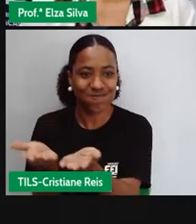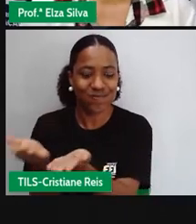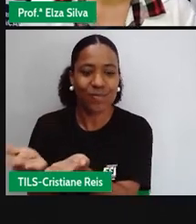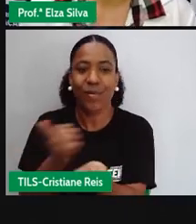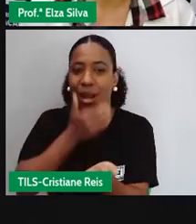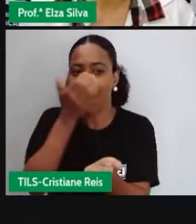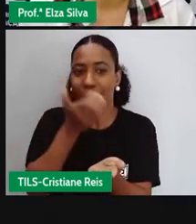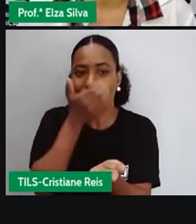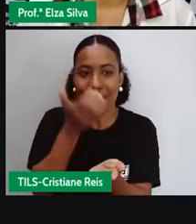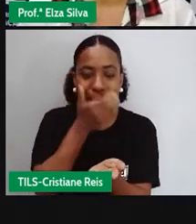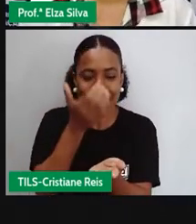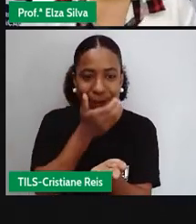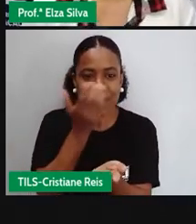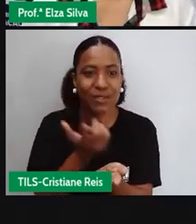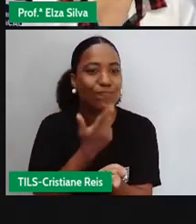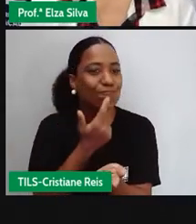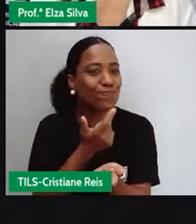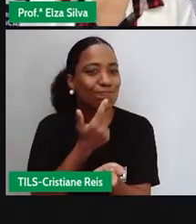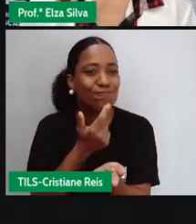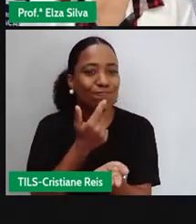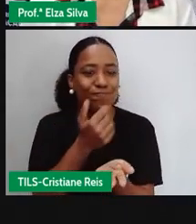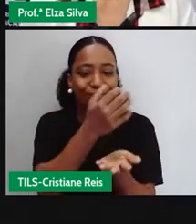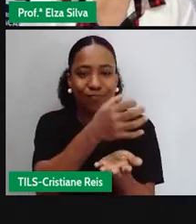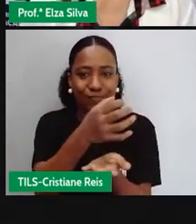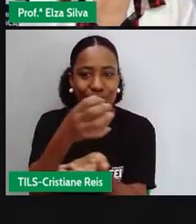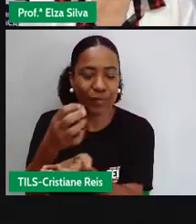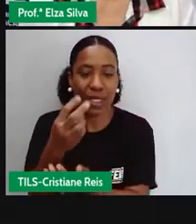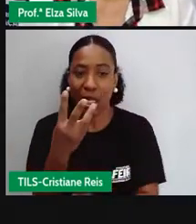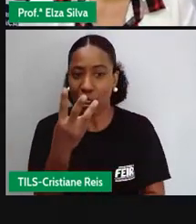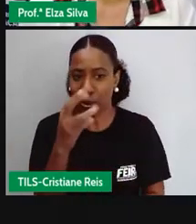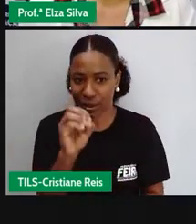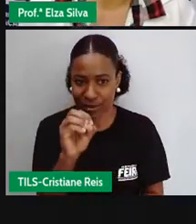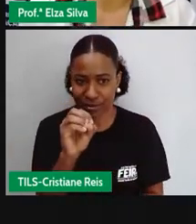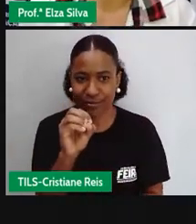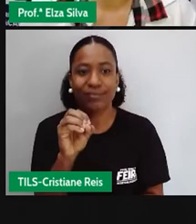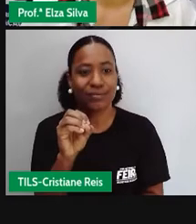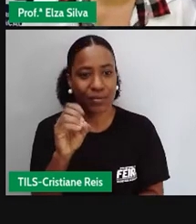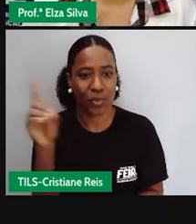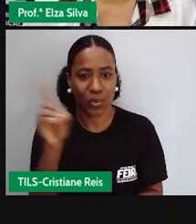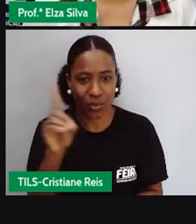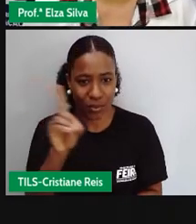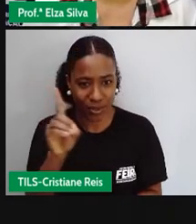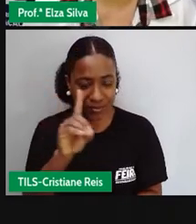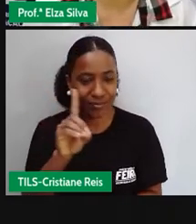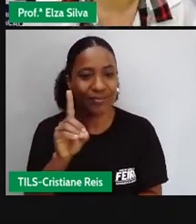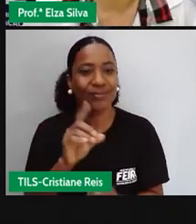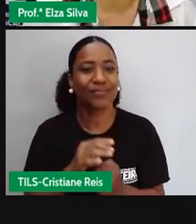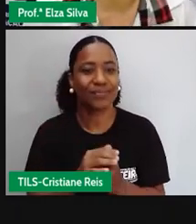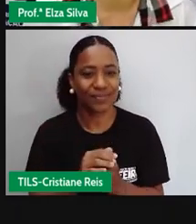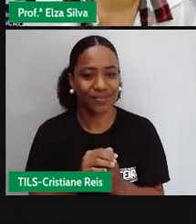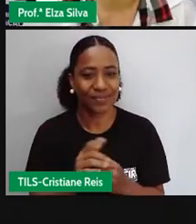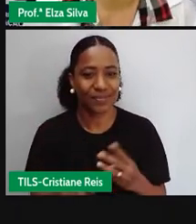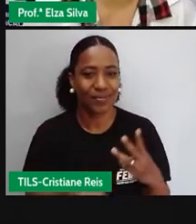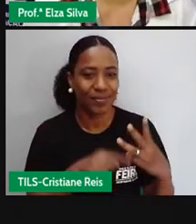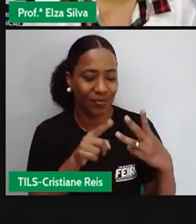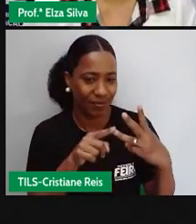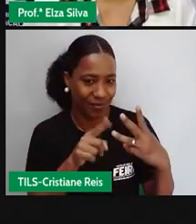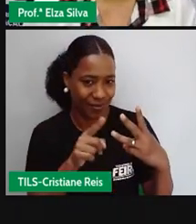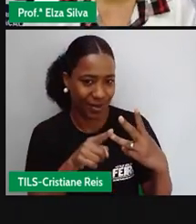30 dólares. 30 dólares. A sweet corn cake. O bolo de milho